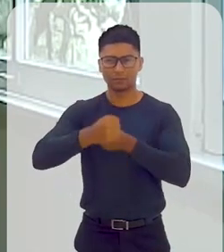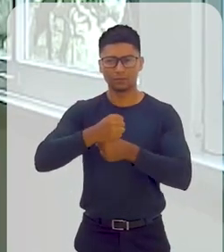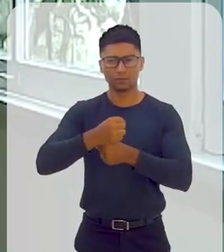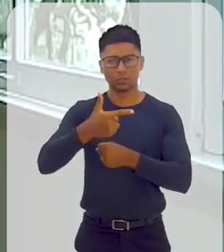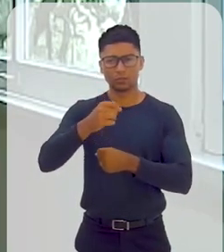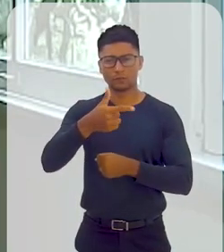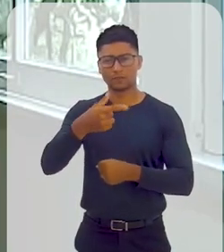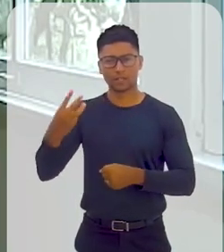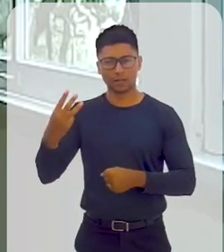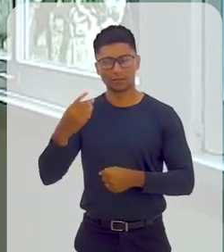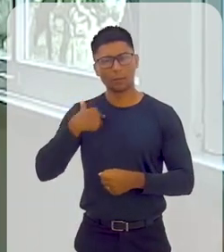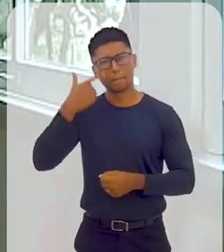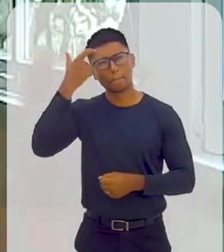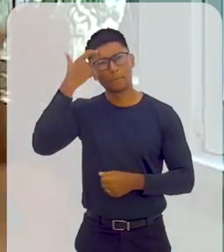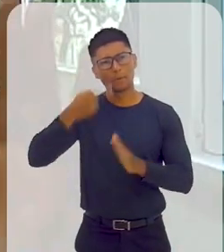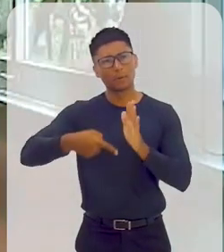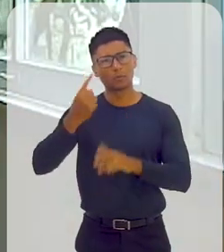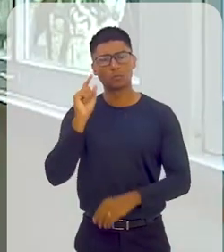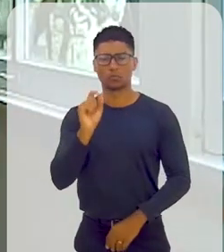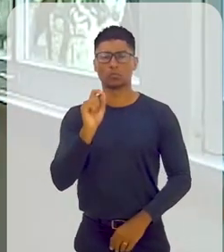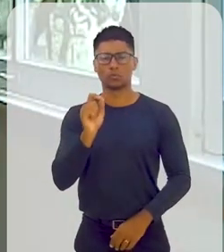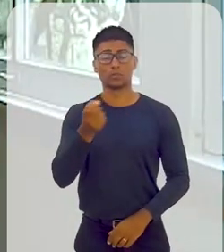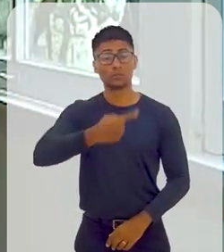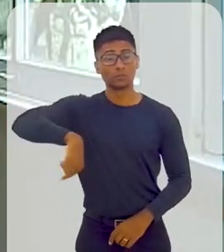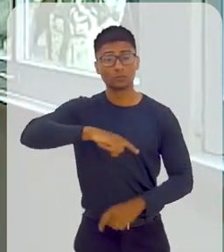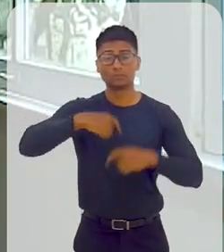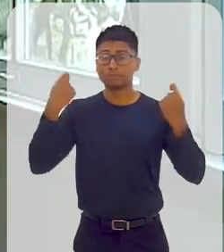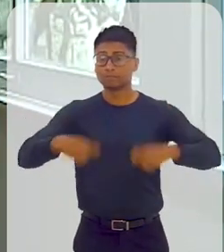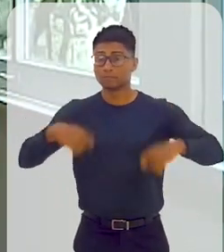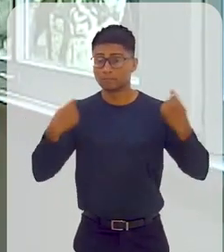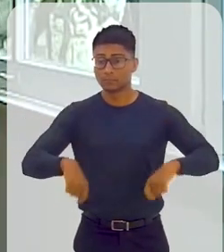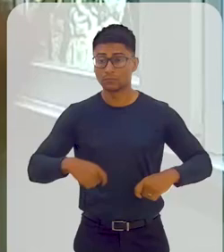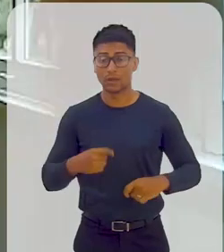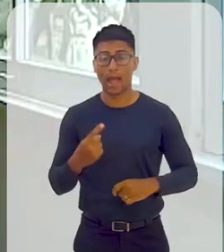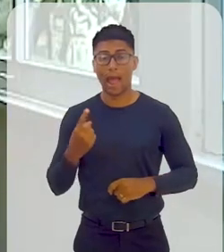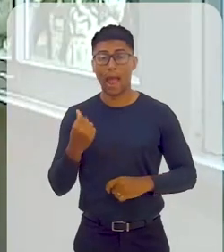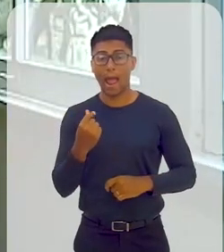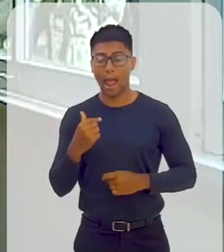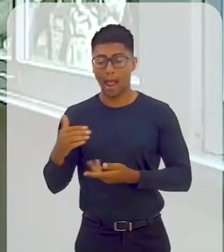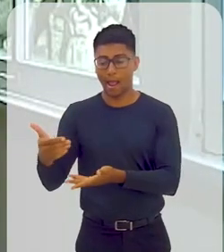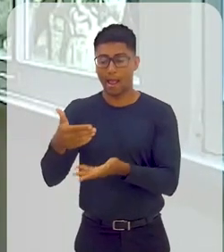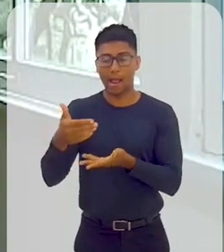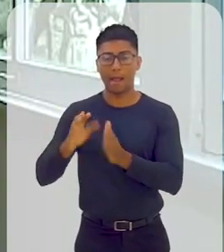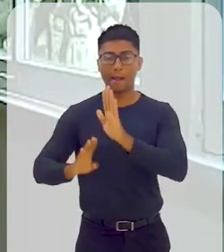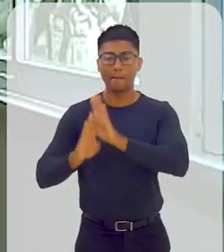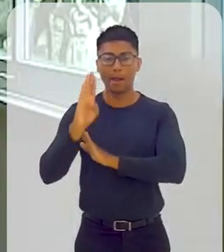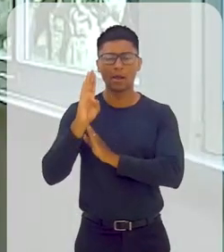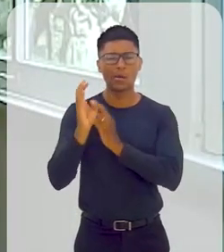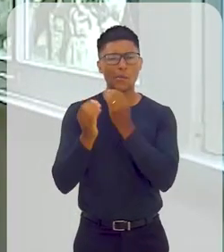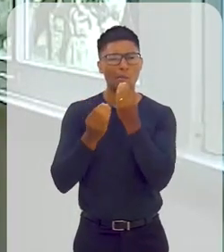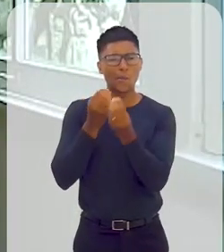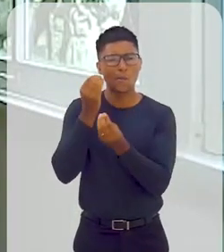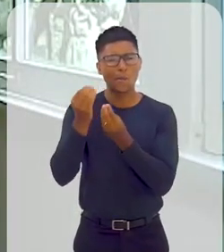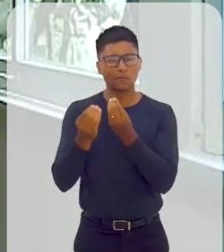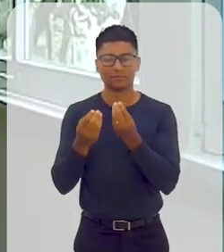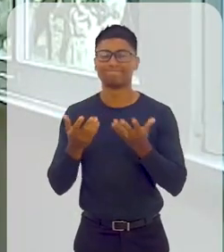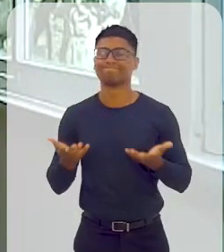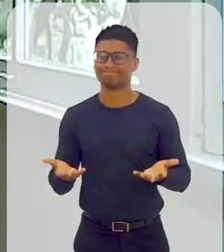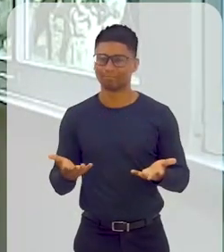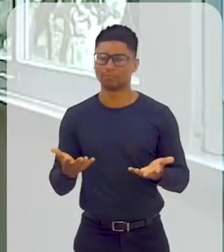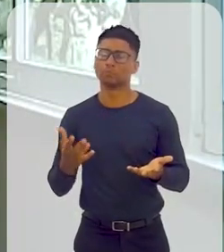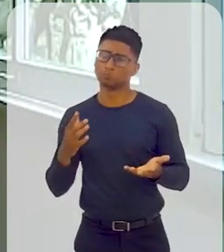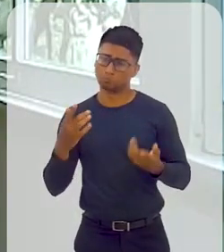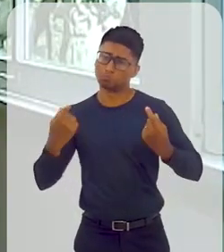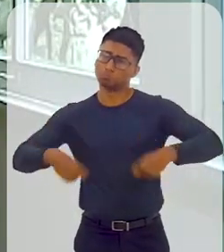receita. Como isso? É claro que nós temos que ter alguns parâmetros. Nós temos que respeitar os objetivos de